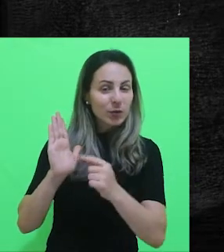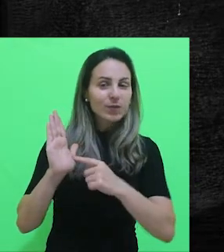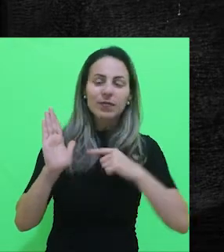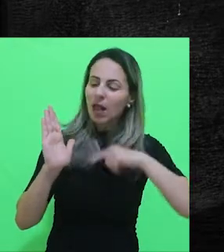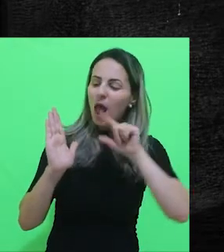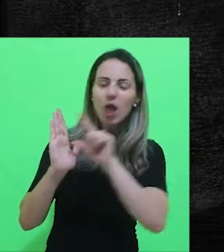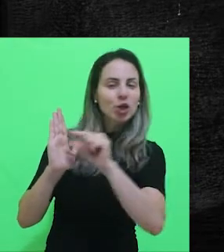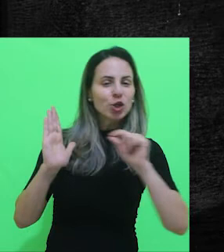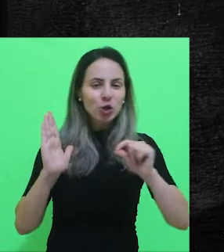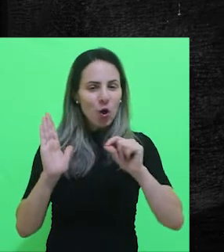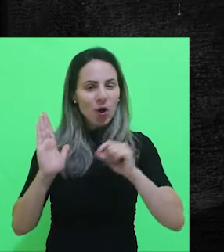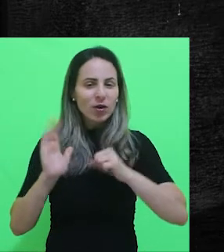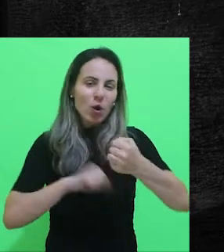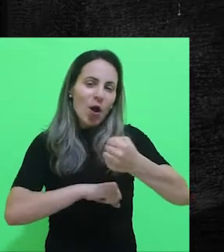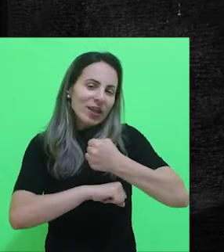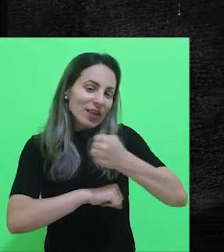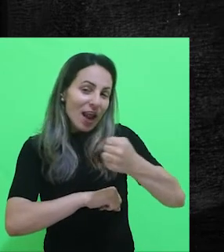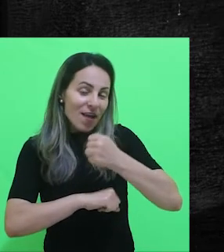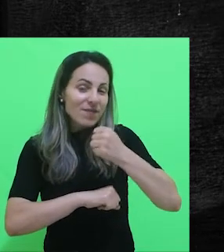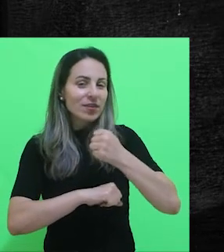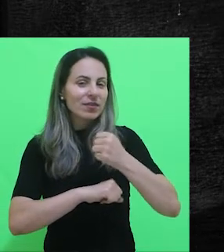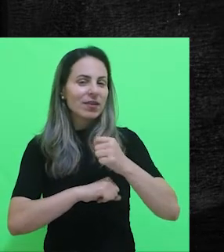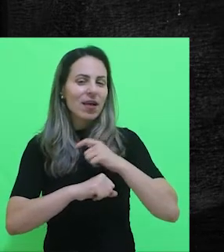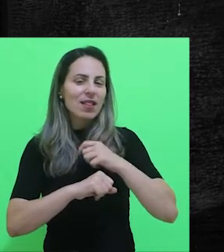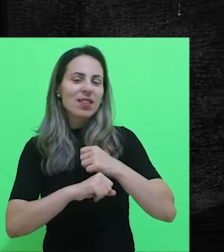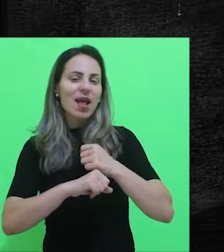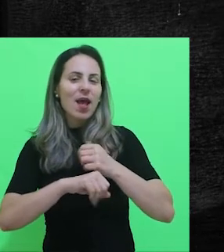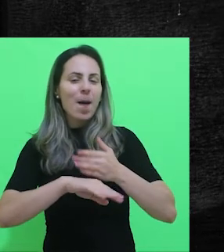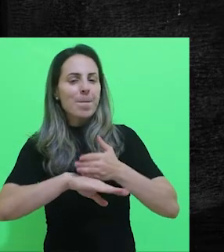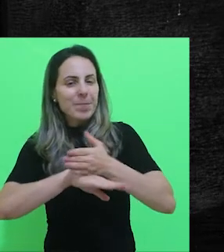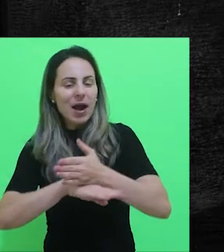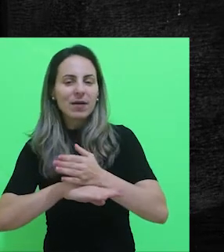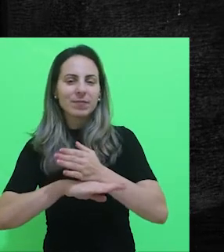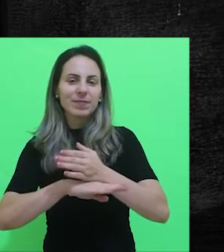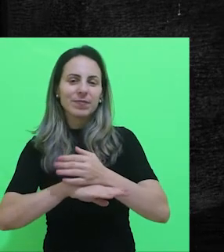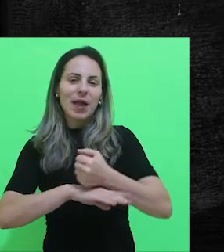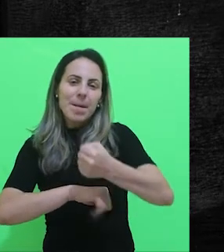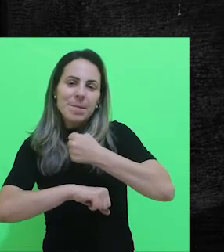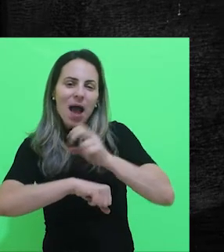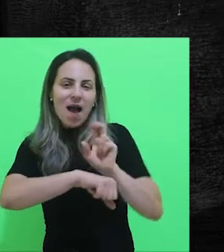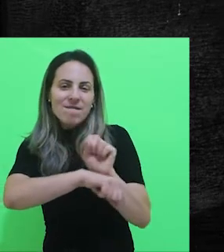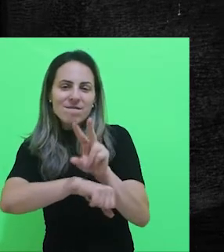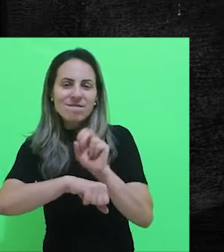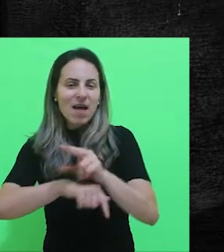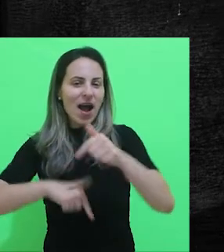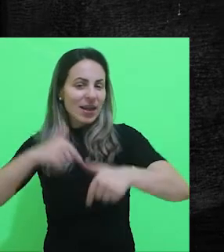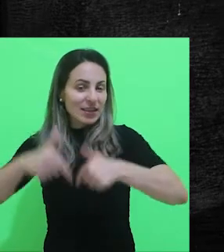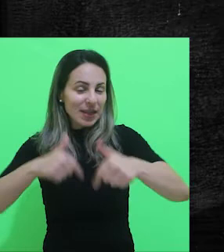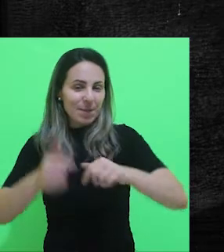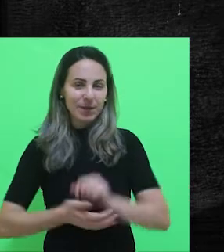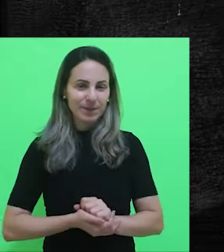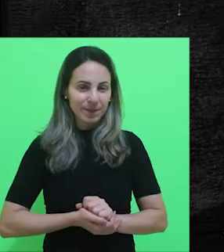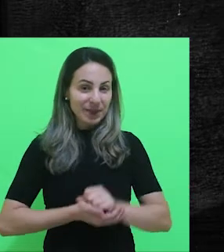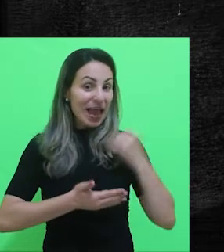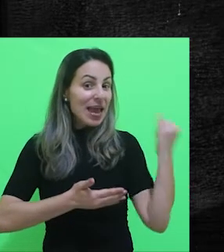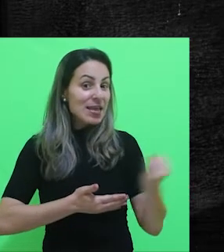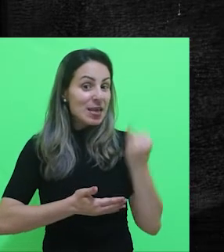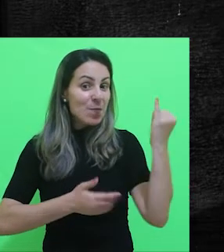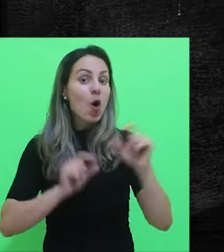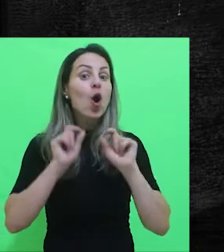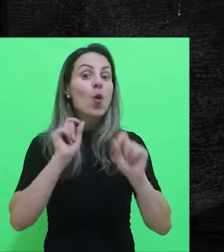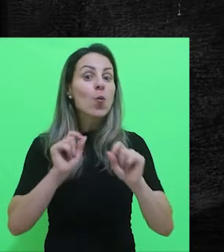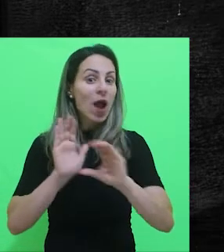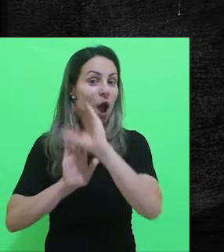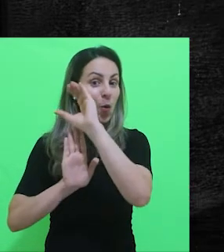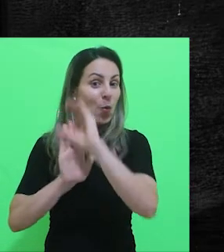possa te selecionar para as entrevistas e para participar dos processos seletivos. Uma coisa importante também com relação ao